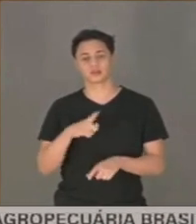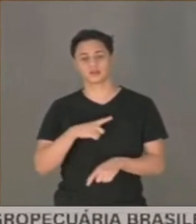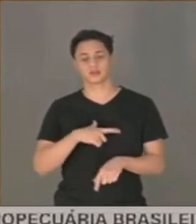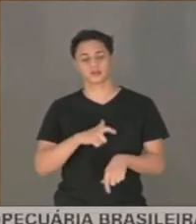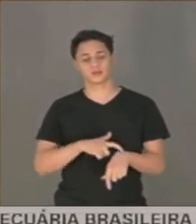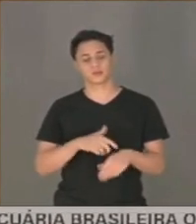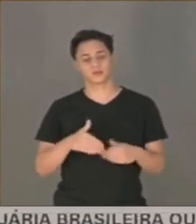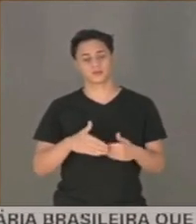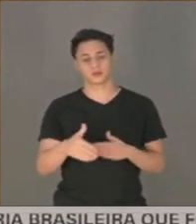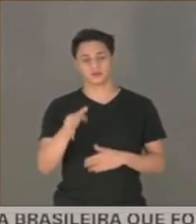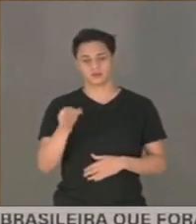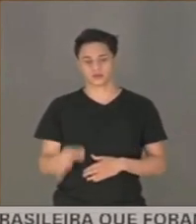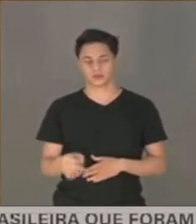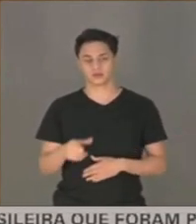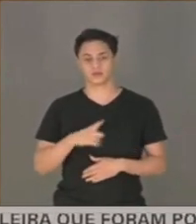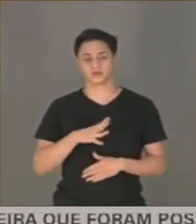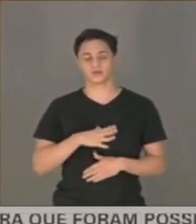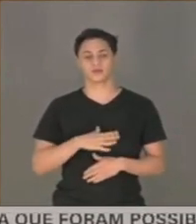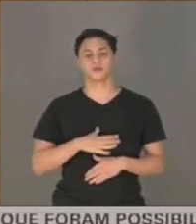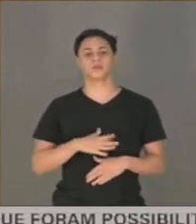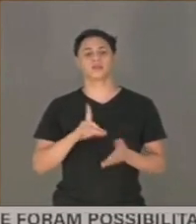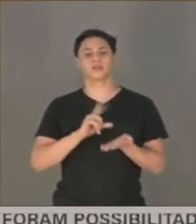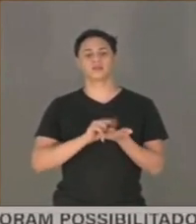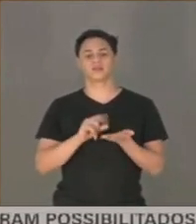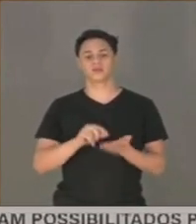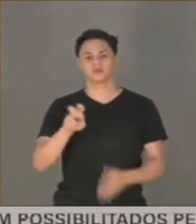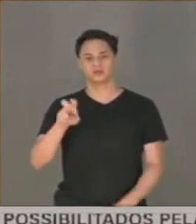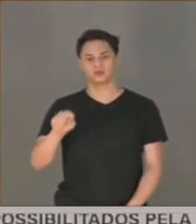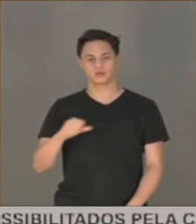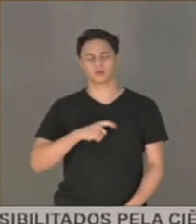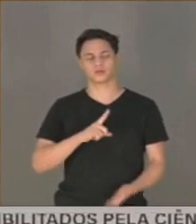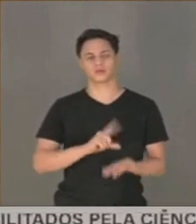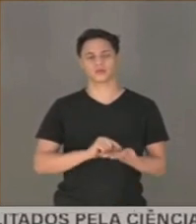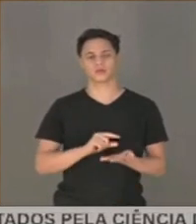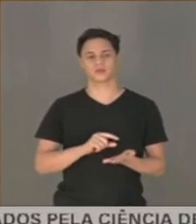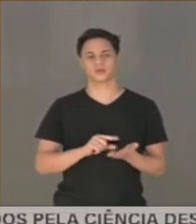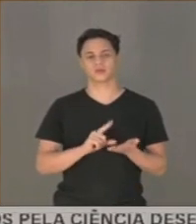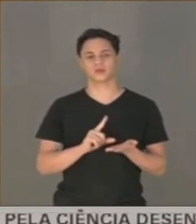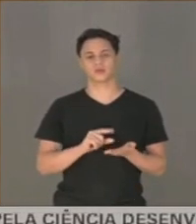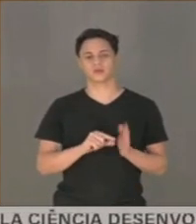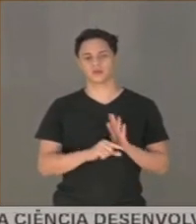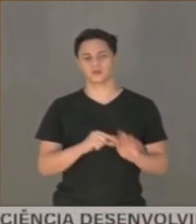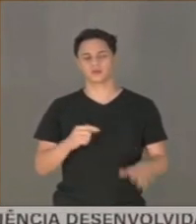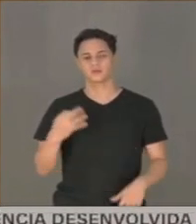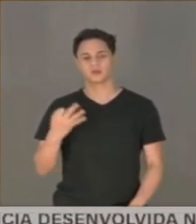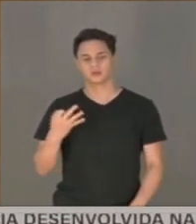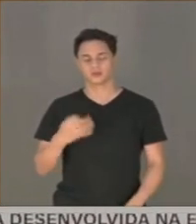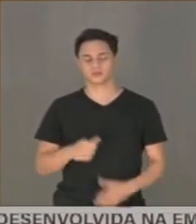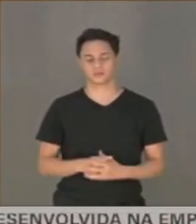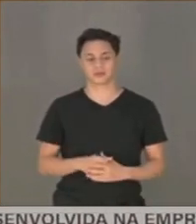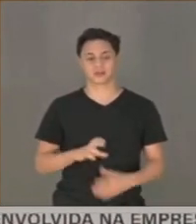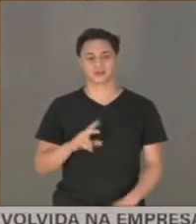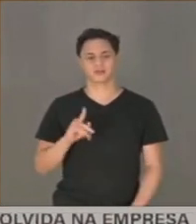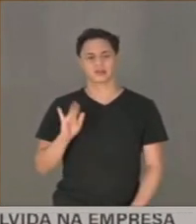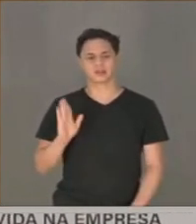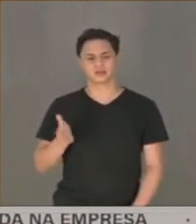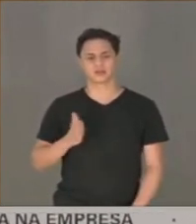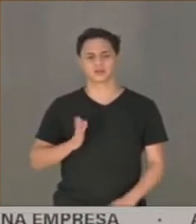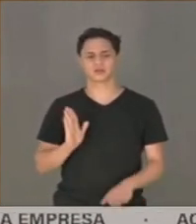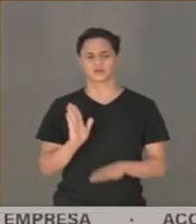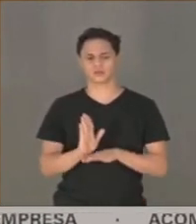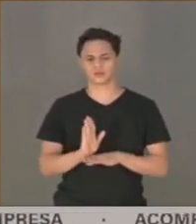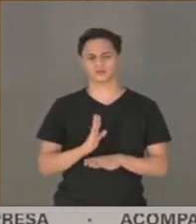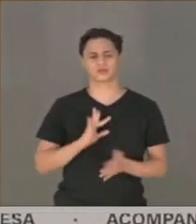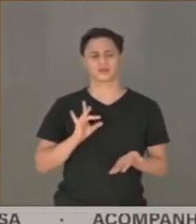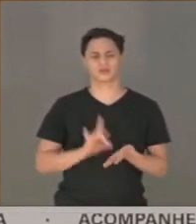Isso está previsto no artigo 58, parágrafo 3º da Constituição Federal. A CPI já deu uma contribuição muito grande para